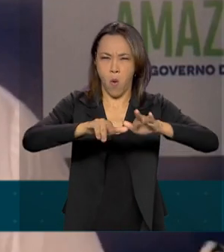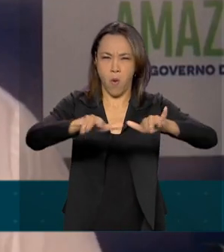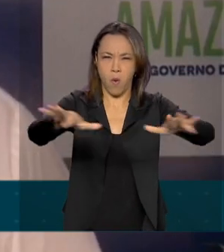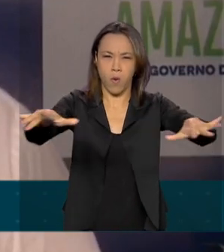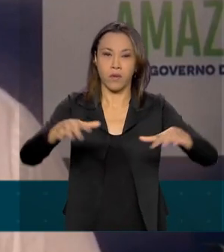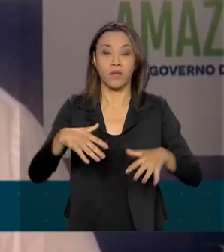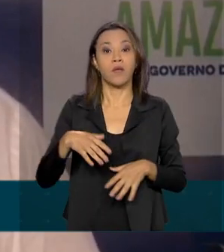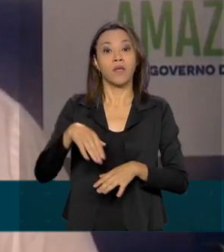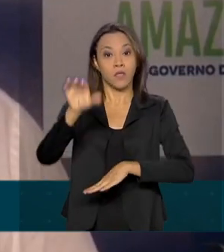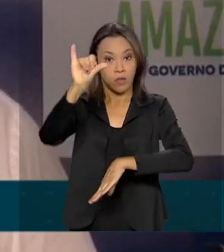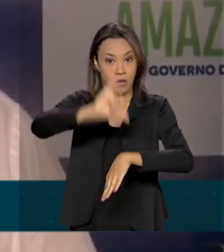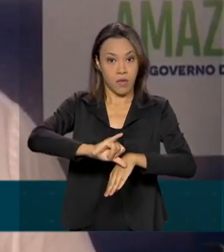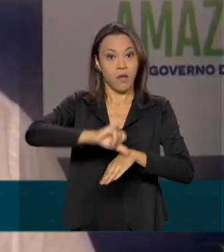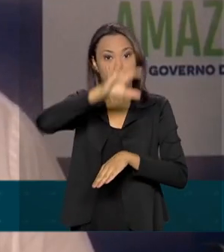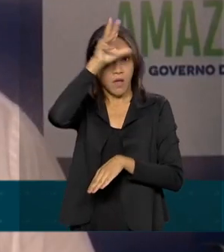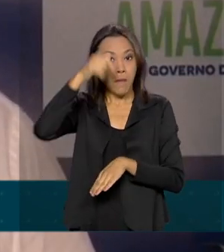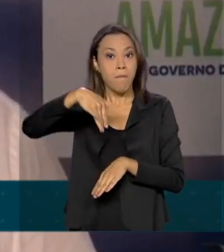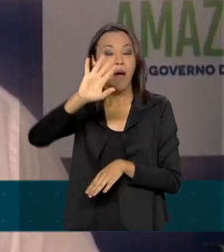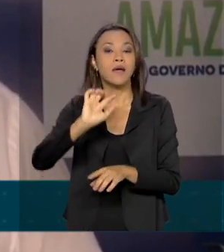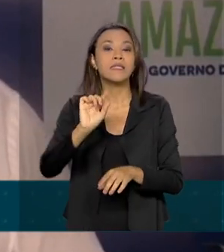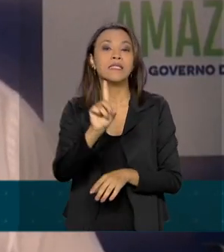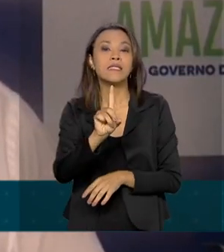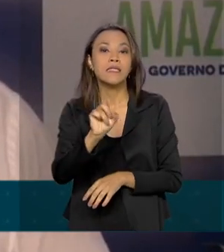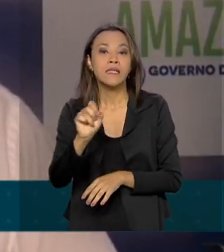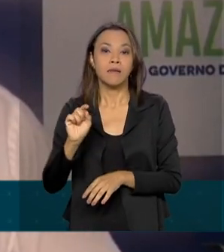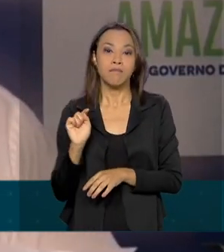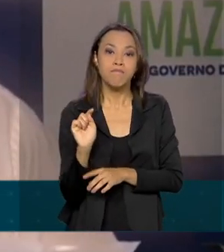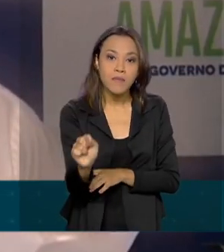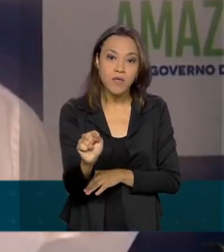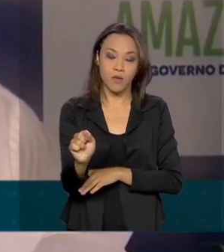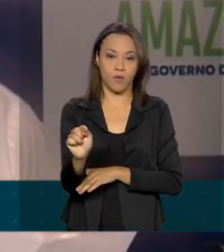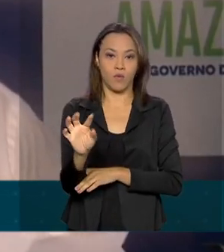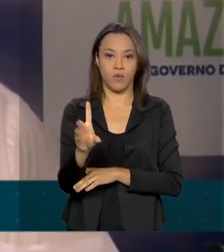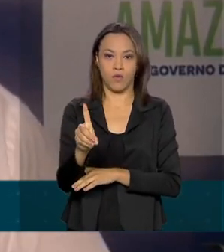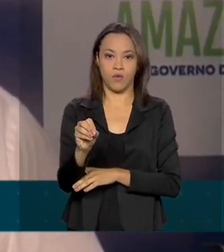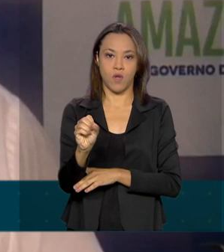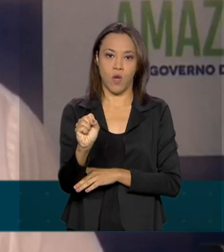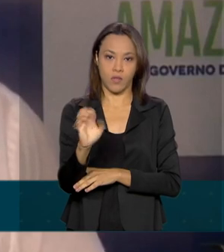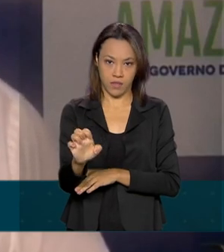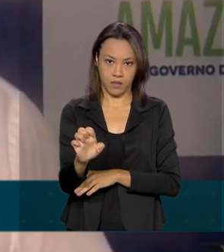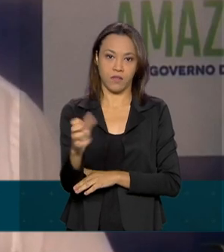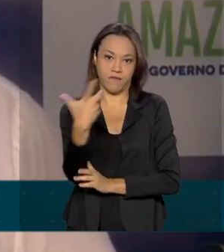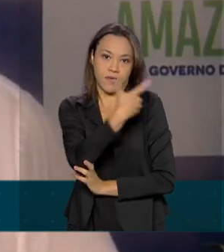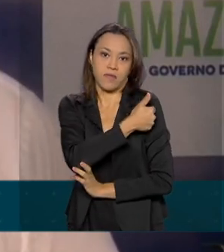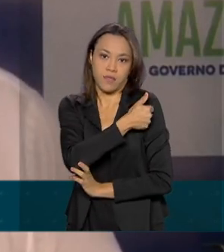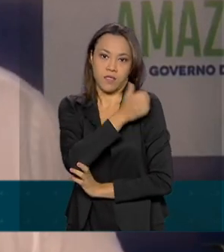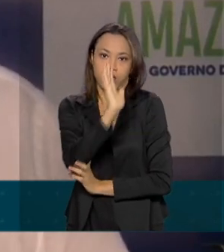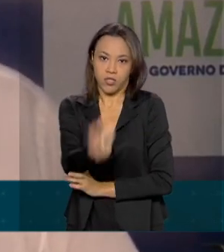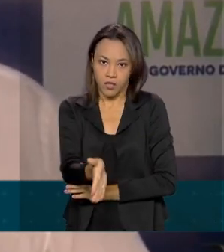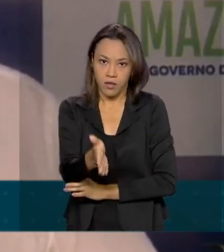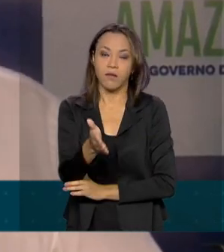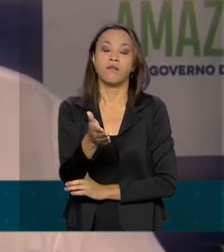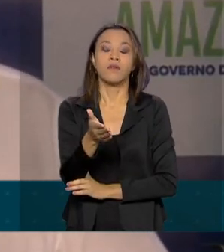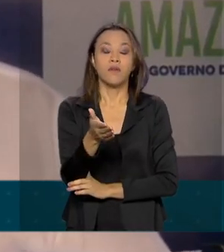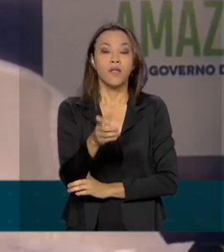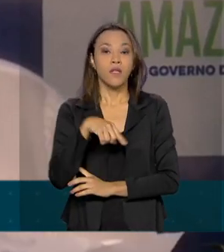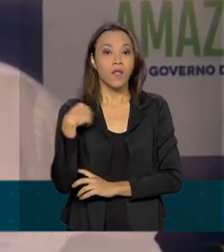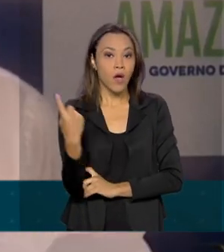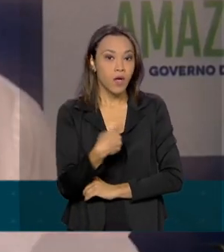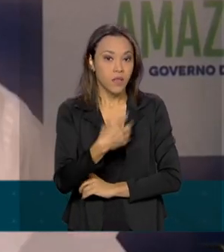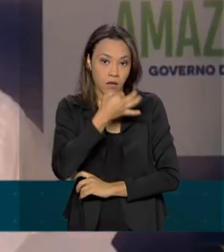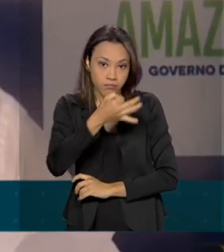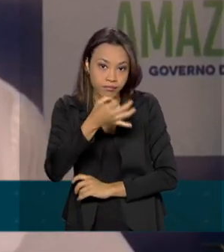100 mil doses de vacinas extras. Essas 100 mil doses, na nossa indicação,